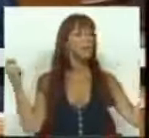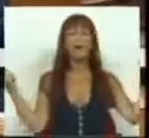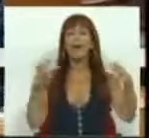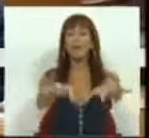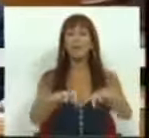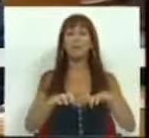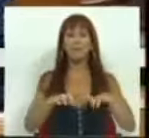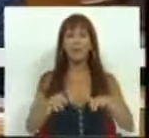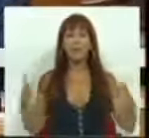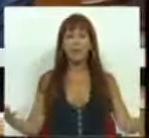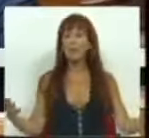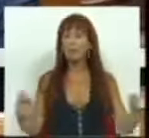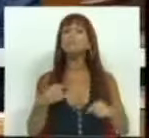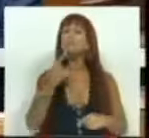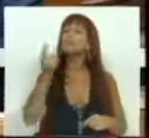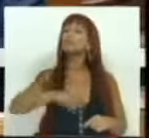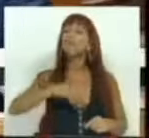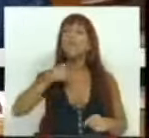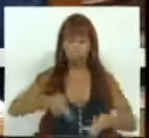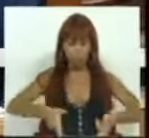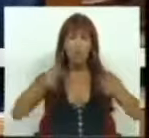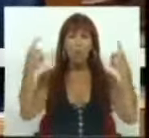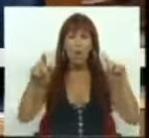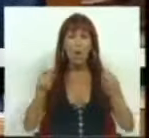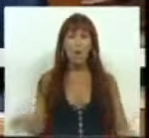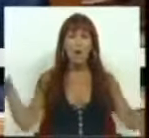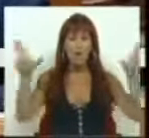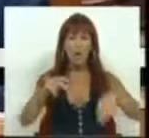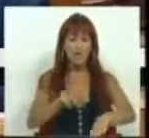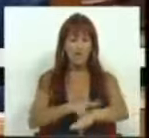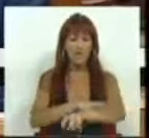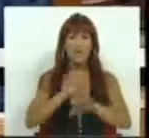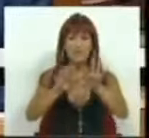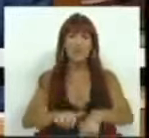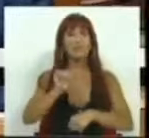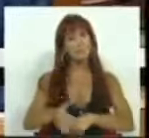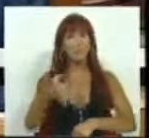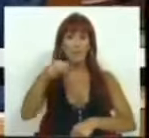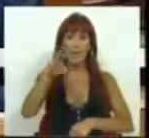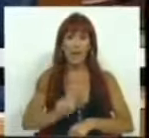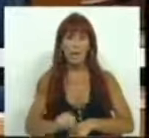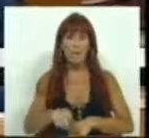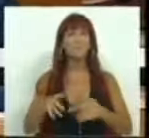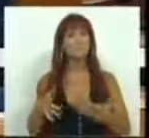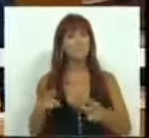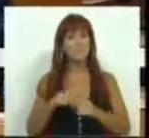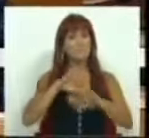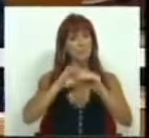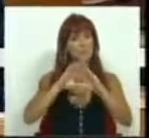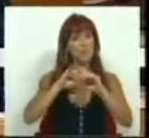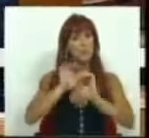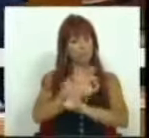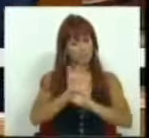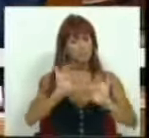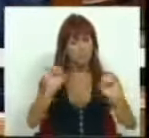parlamentares, reiterando a disponibilidade da nova direcção parlamentar do PS para um diálogo